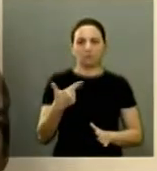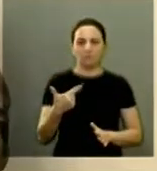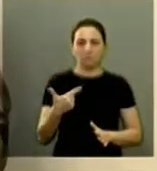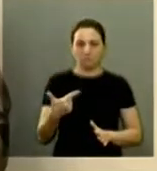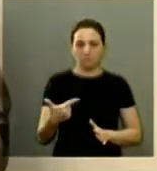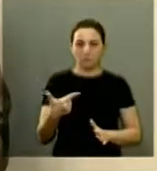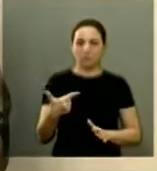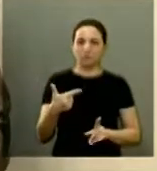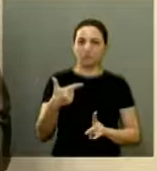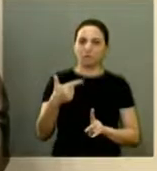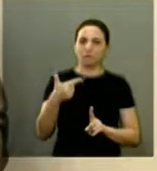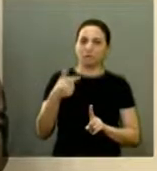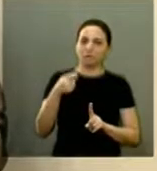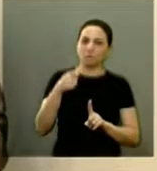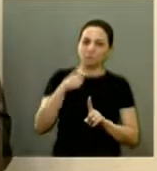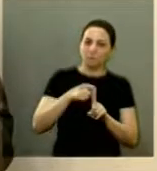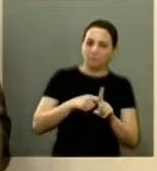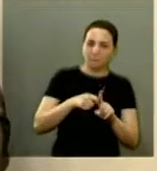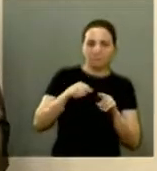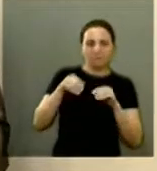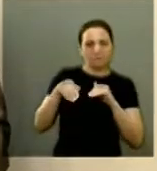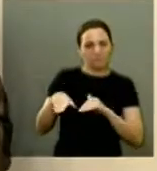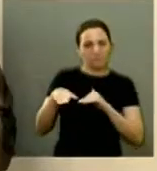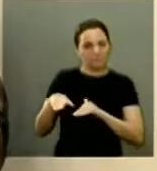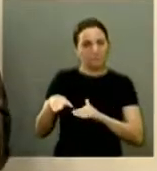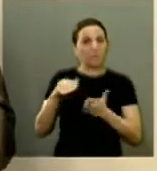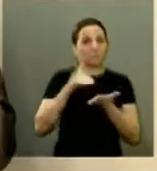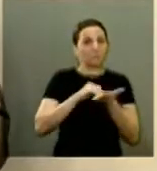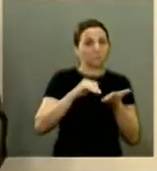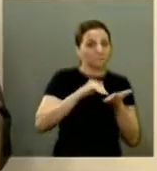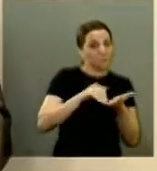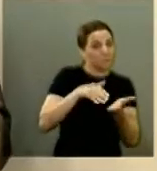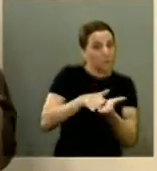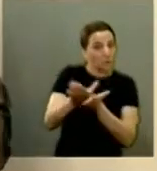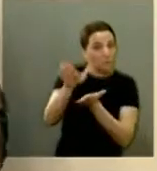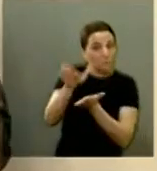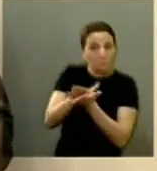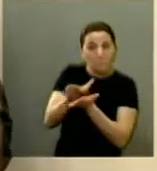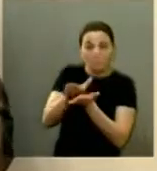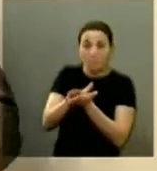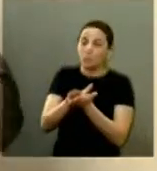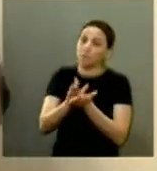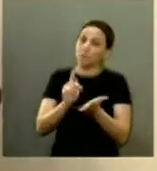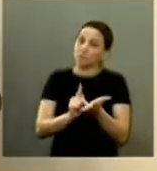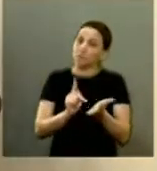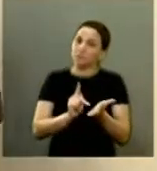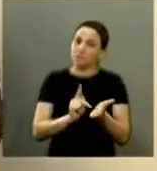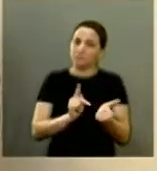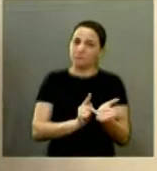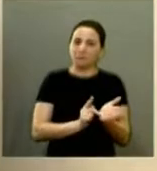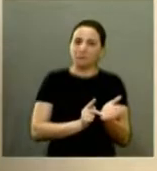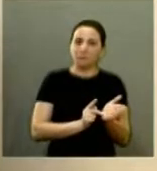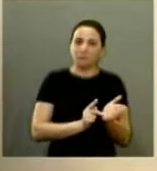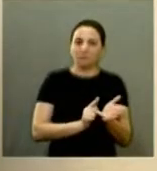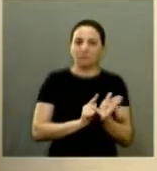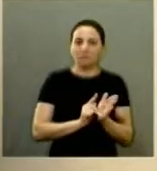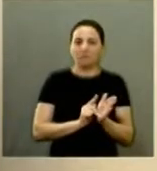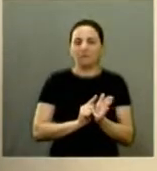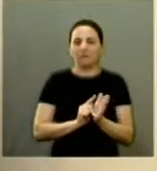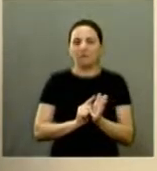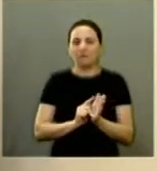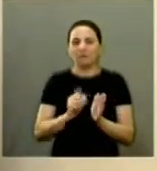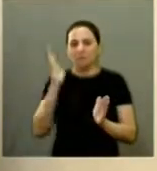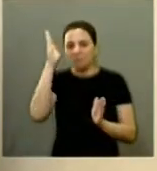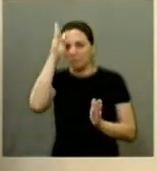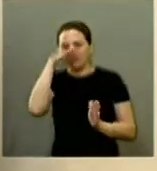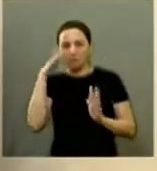a secretaria já vem aplicando algumas multas de maus-trato aos animais